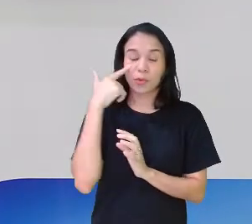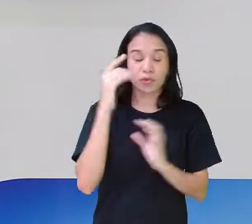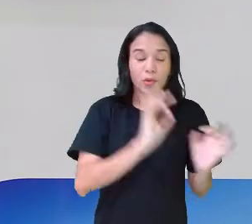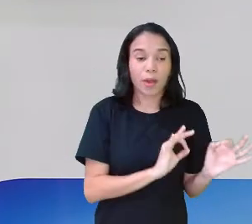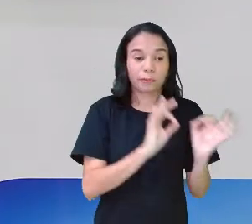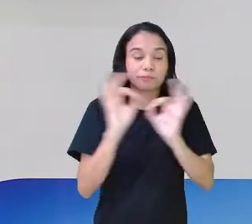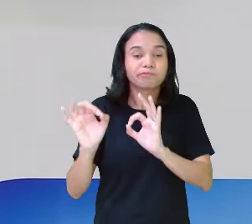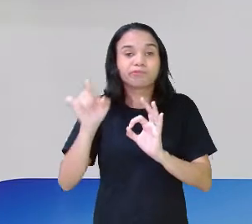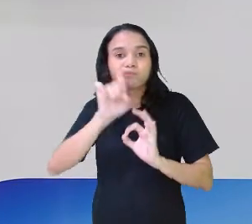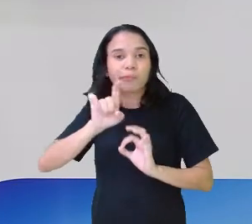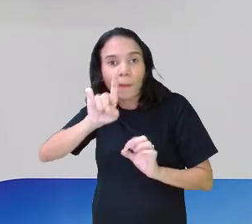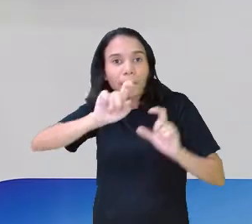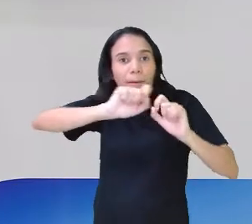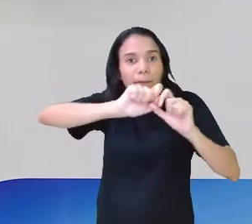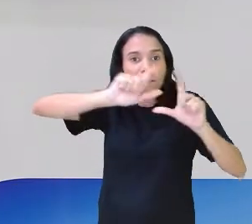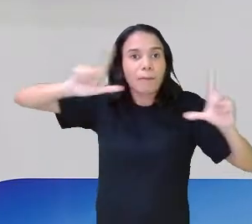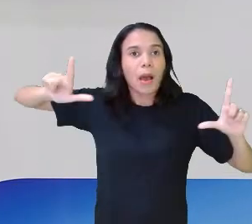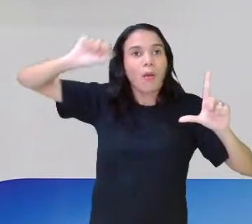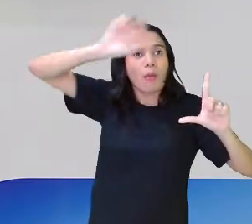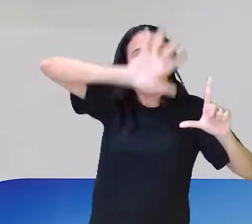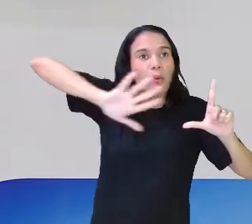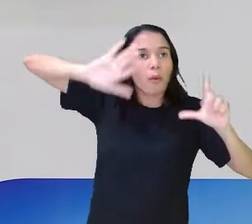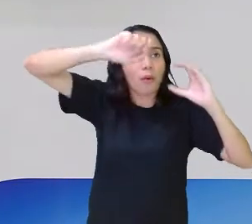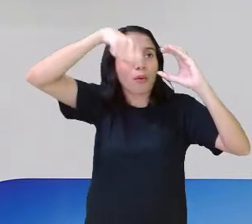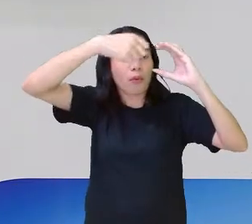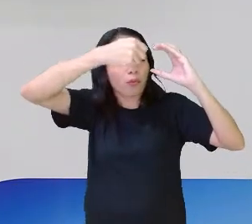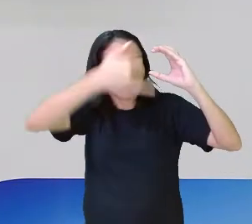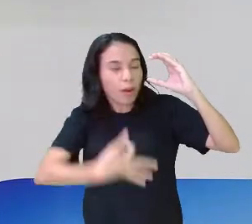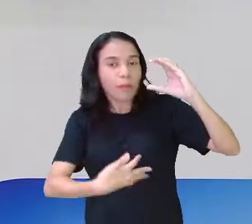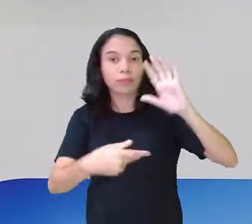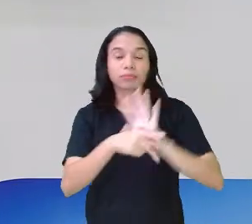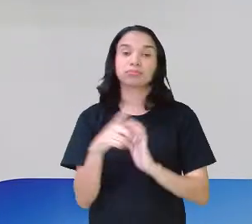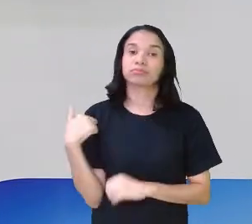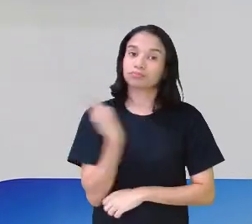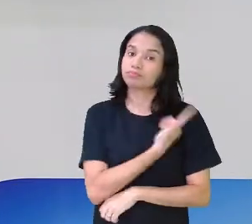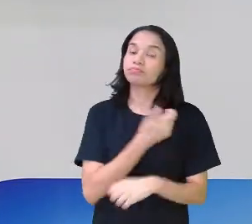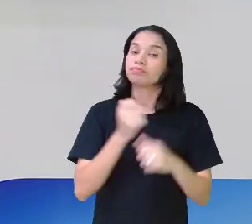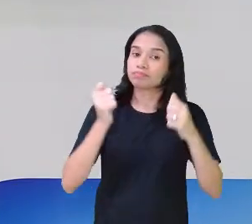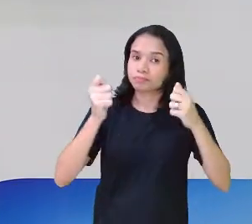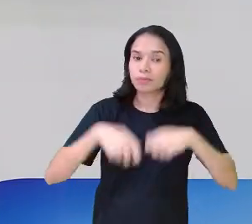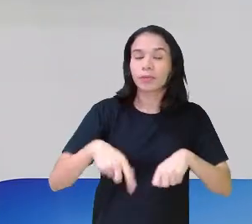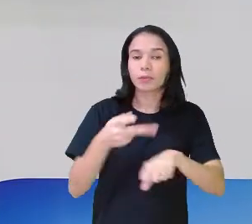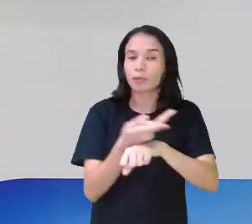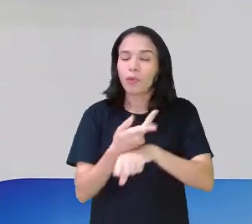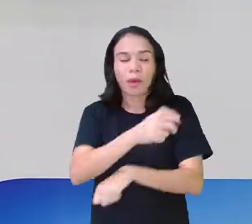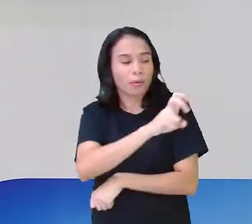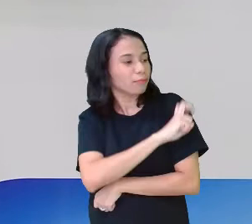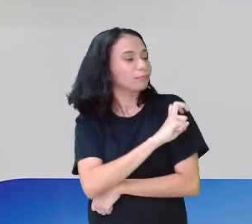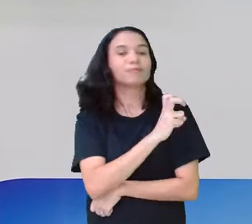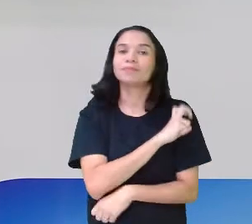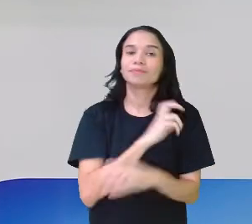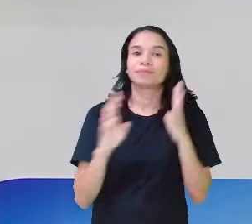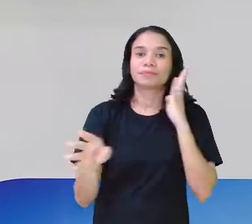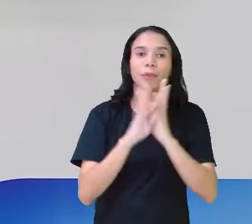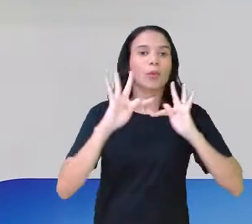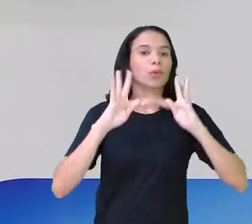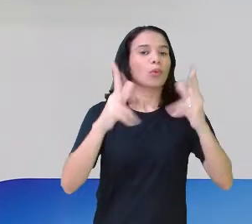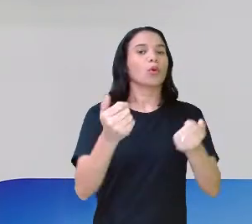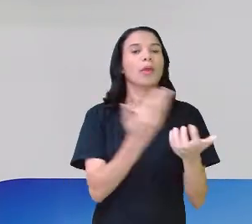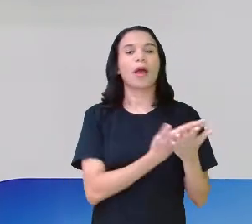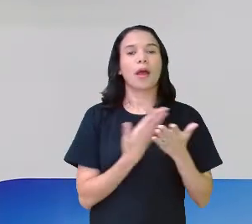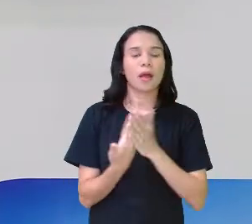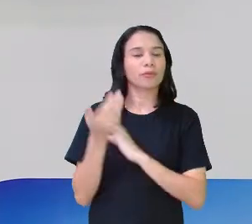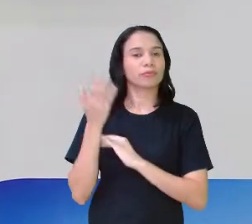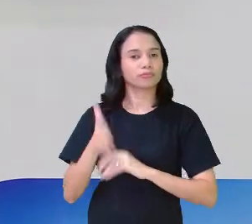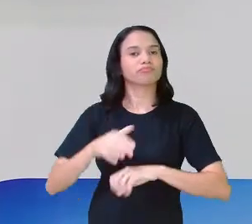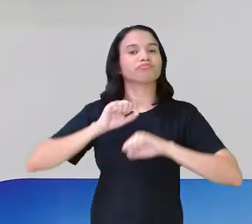canal, tem várias playlists lá de todos os anos. No nosso caso, você busca a do quinto ano e vai encontrar todas as aulas